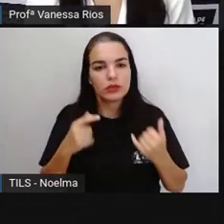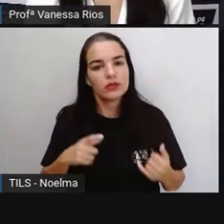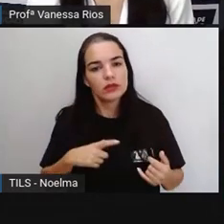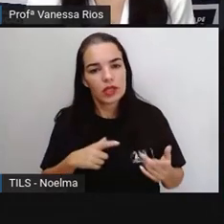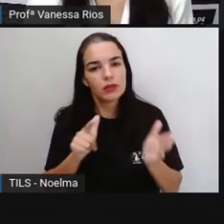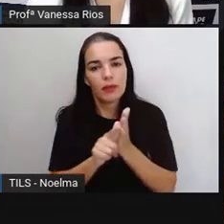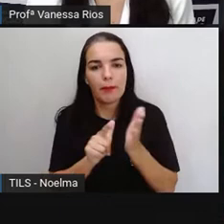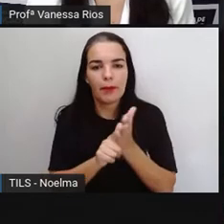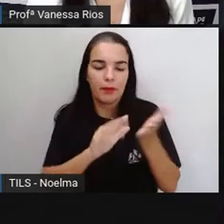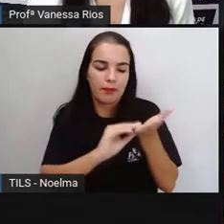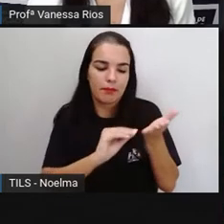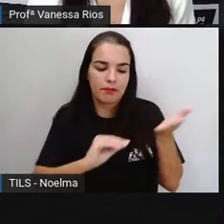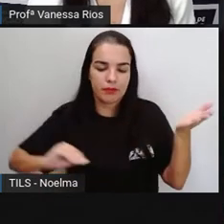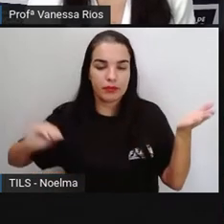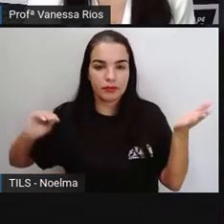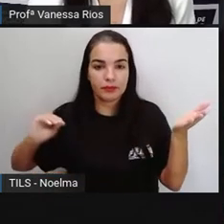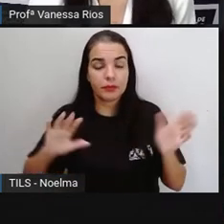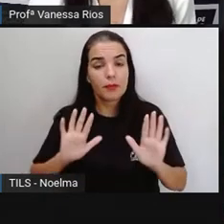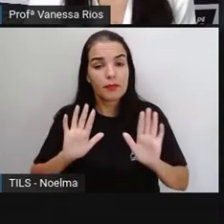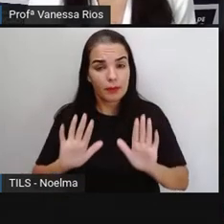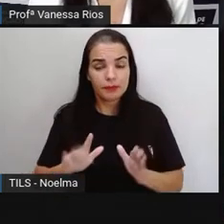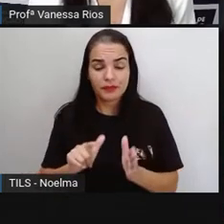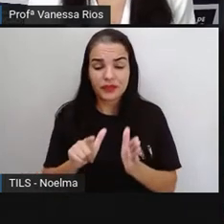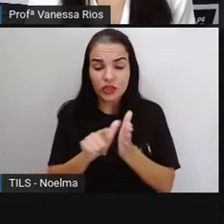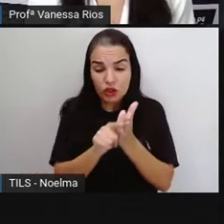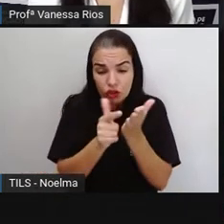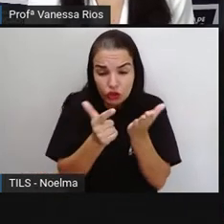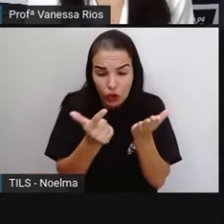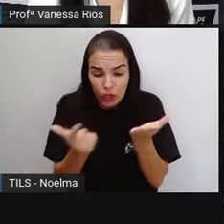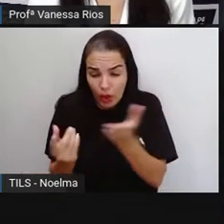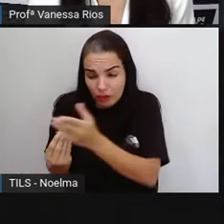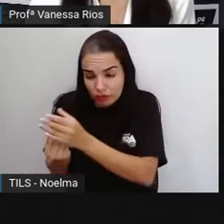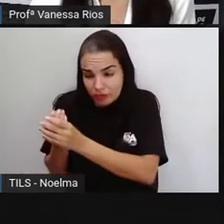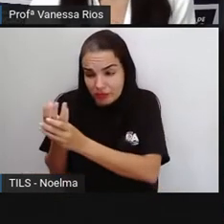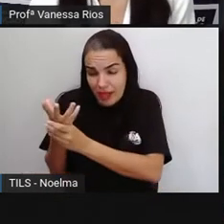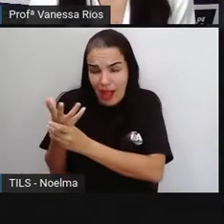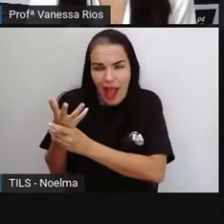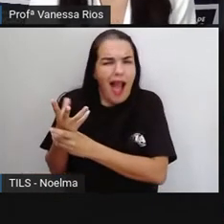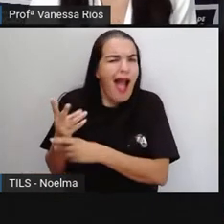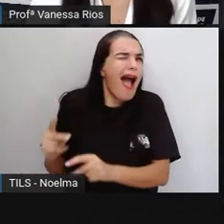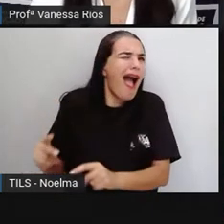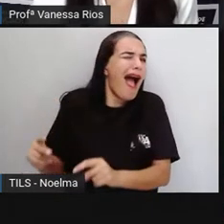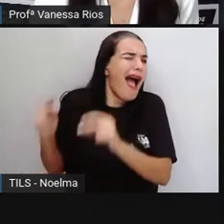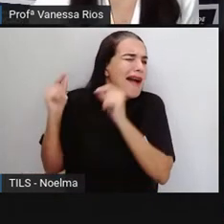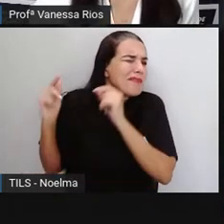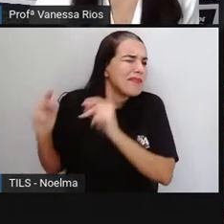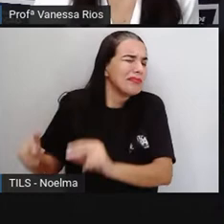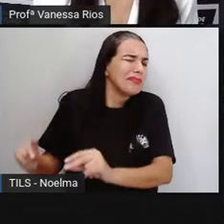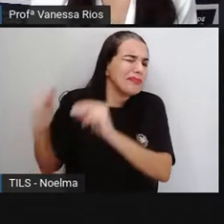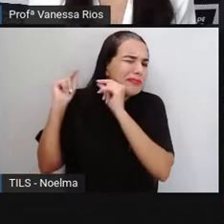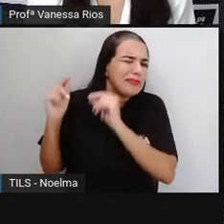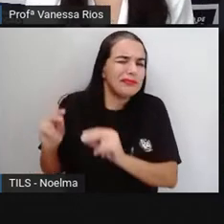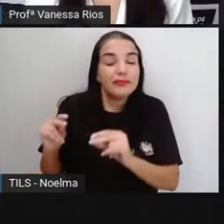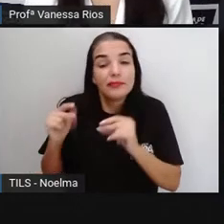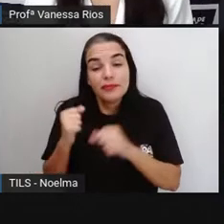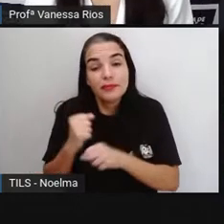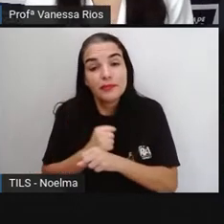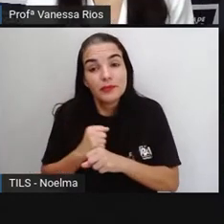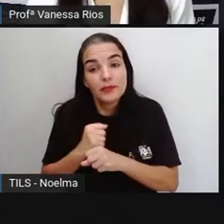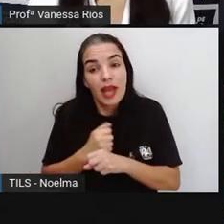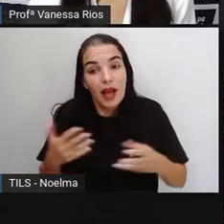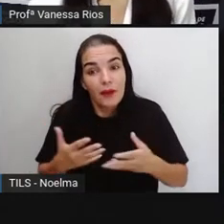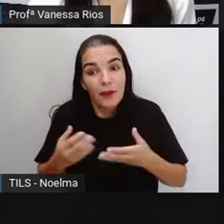Num papel. O jornal aí é algo que surgiu há muitos anos e vem se modernizando, utilizando